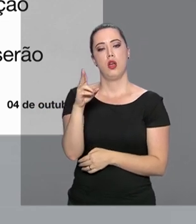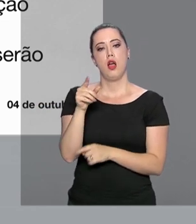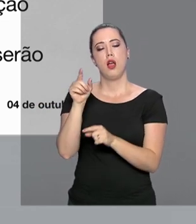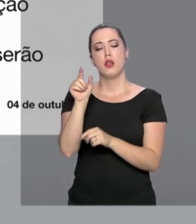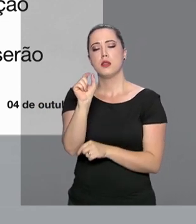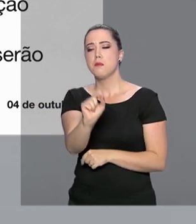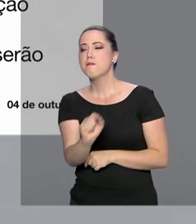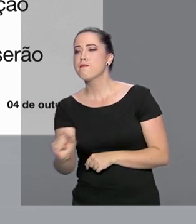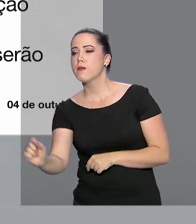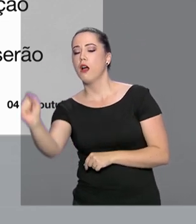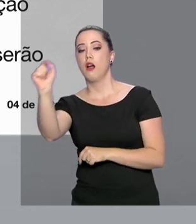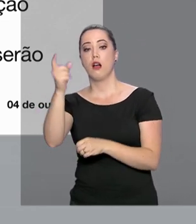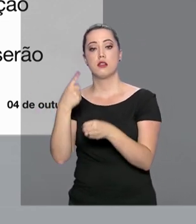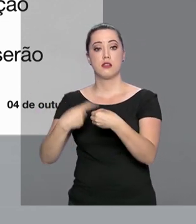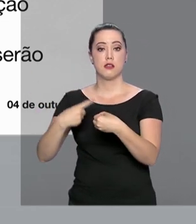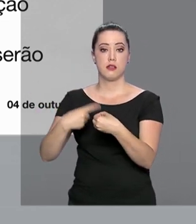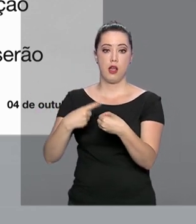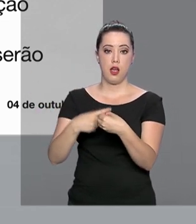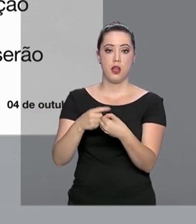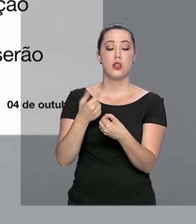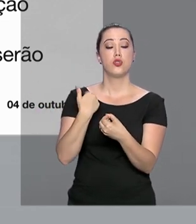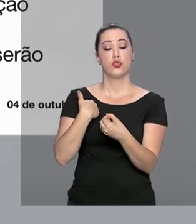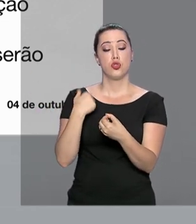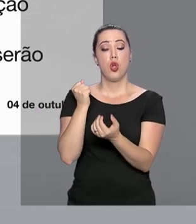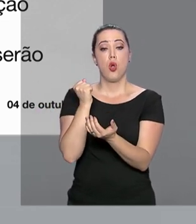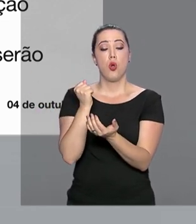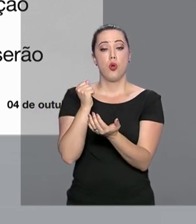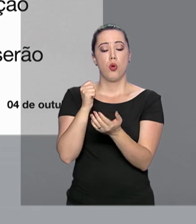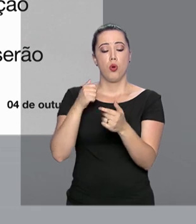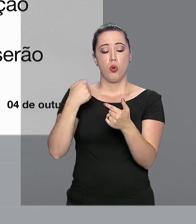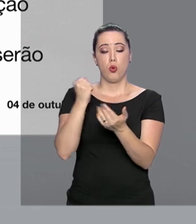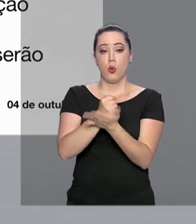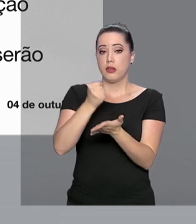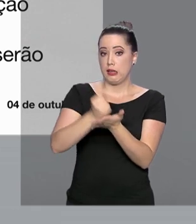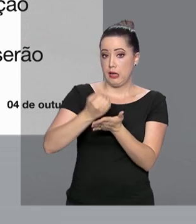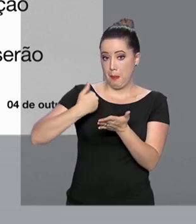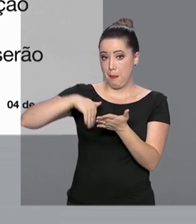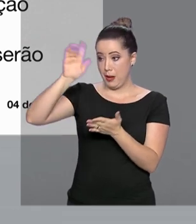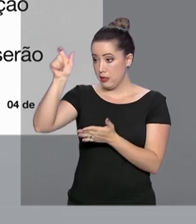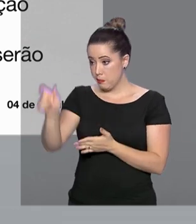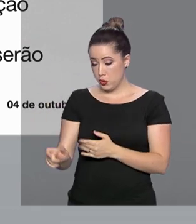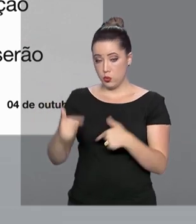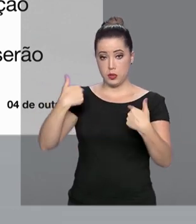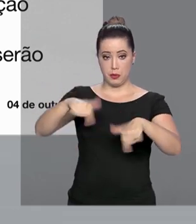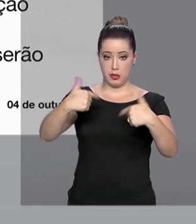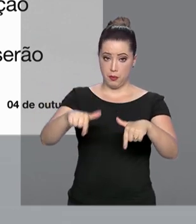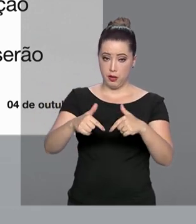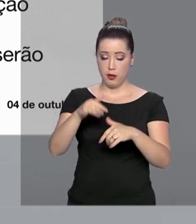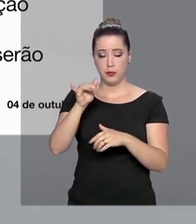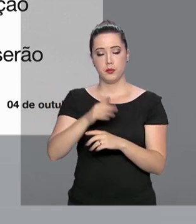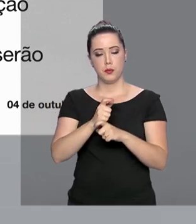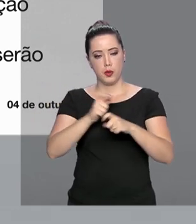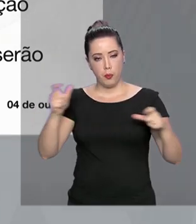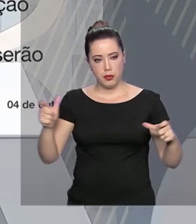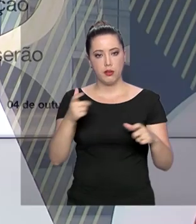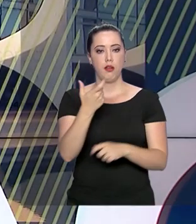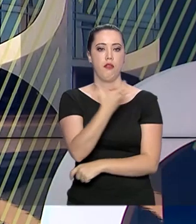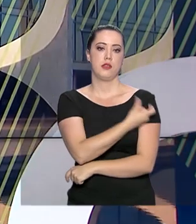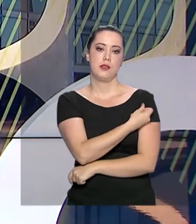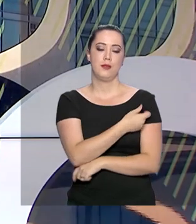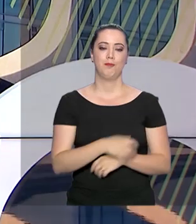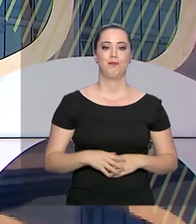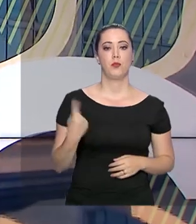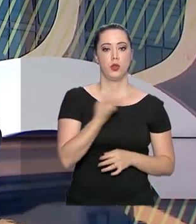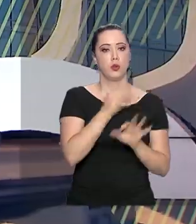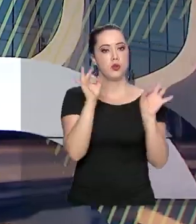municípios reforçarem as equipes de atenção primária. A ideia é ampliar a cobertura vacinal contra o sarampo. A